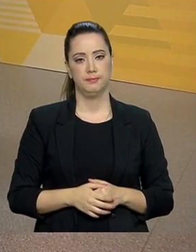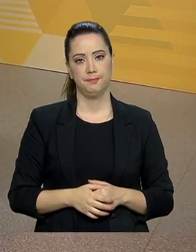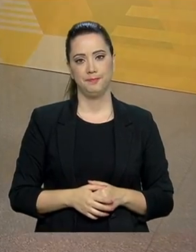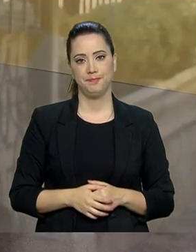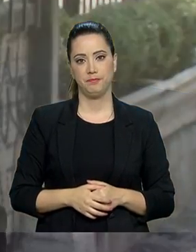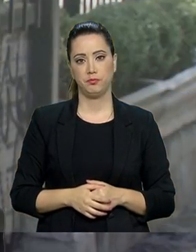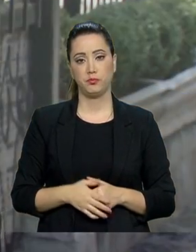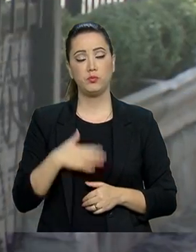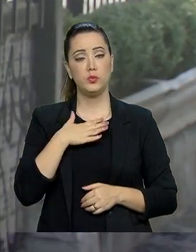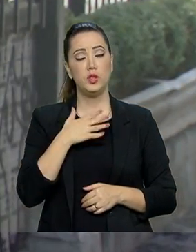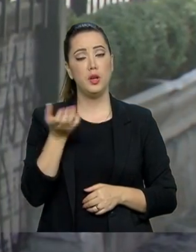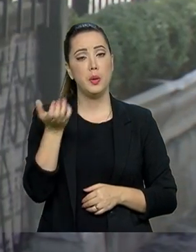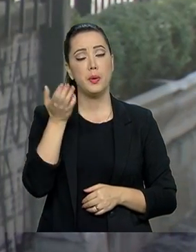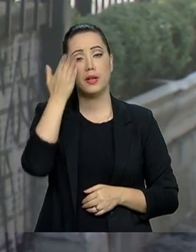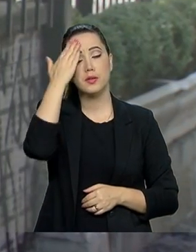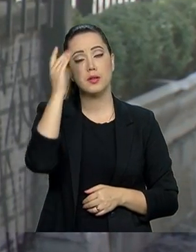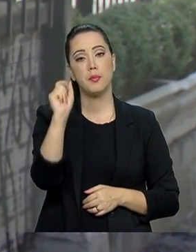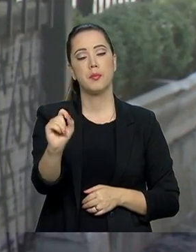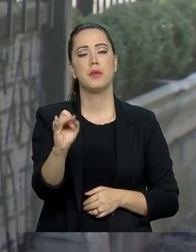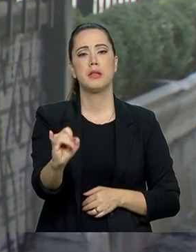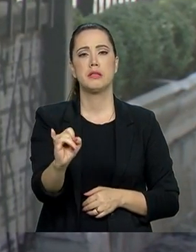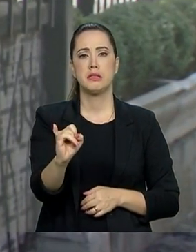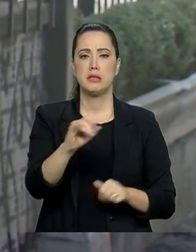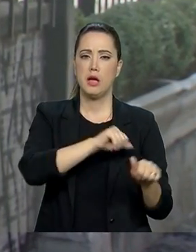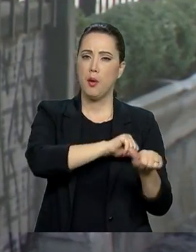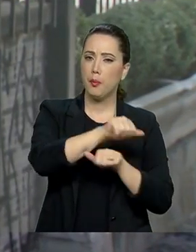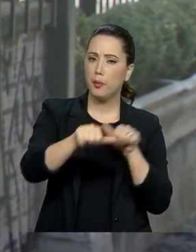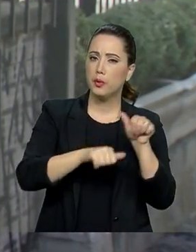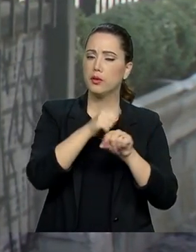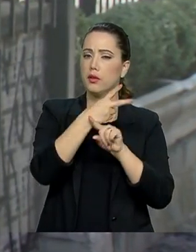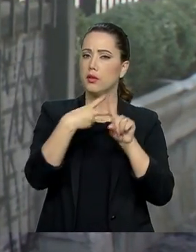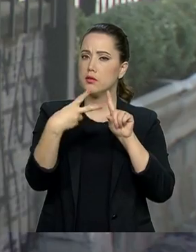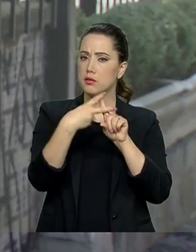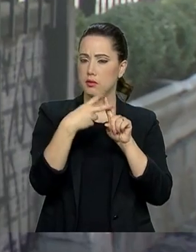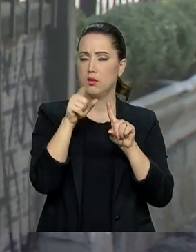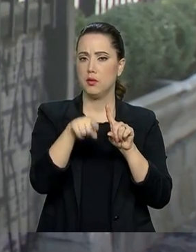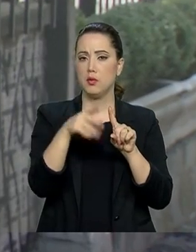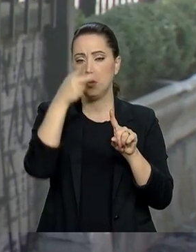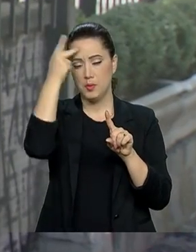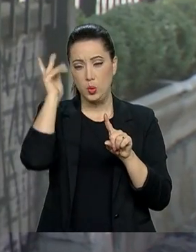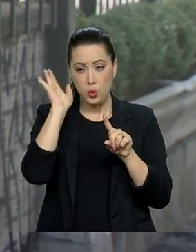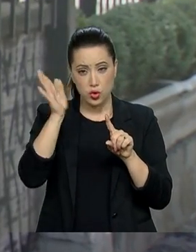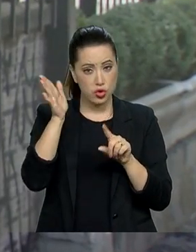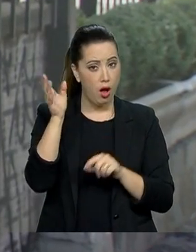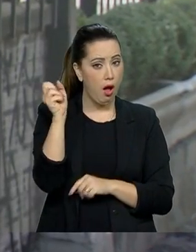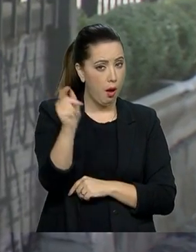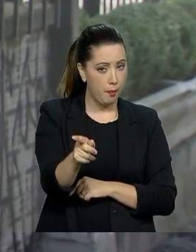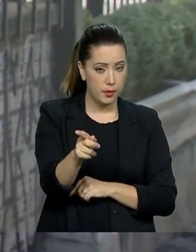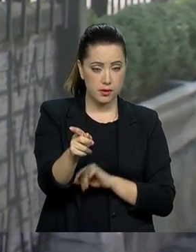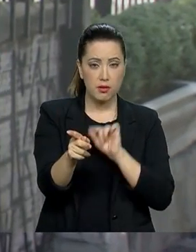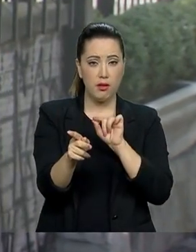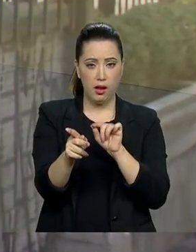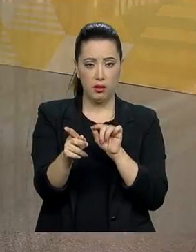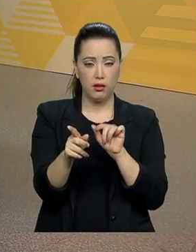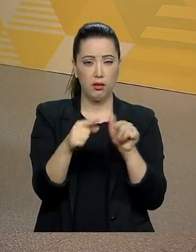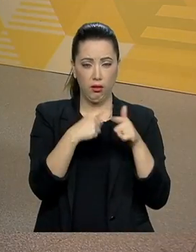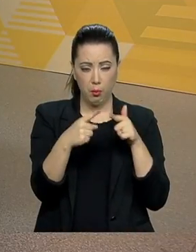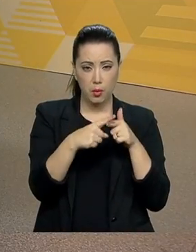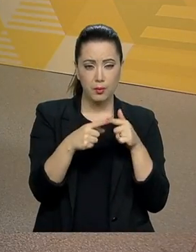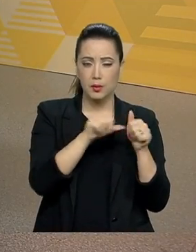Eu gostaria de saber se a reforma da Previdência vai mexer com quem já está aposentado, que no caso sou eu.